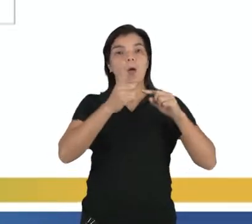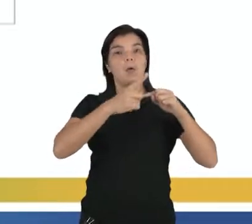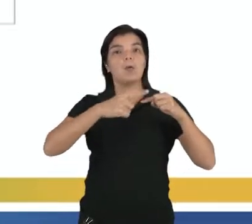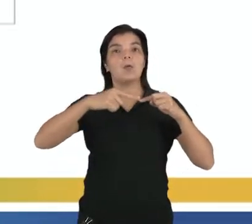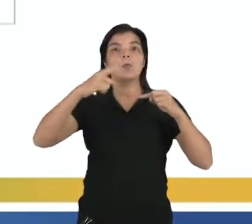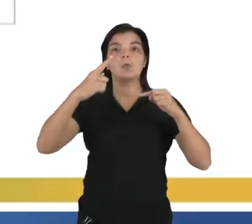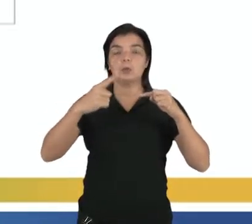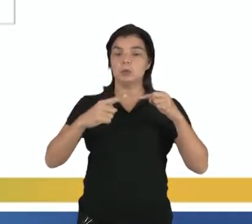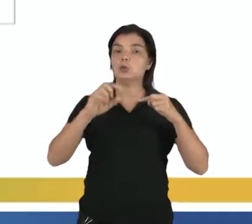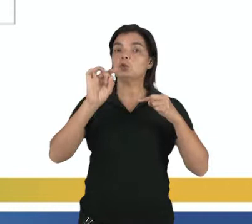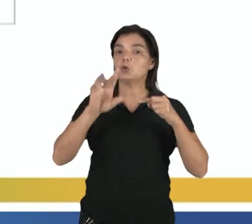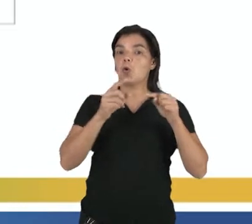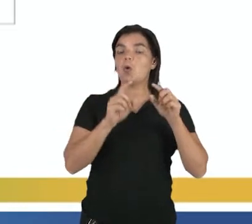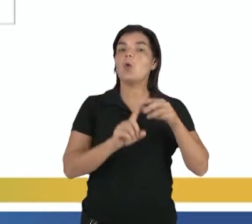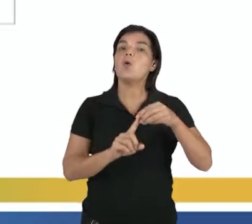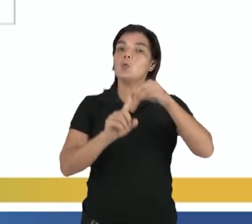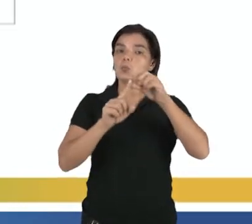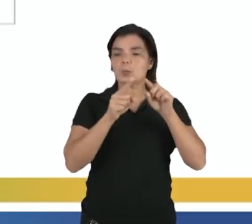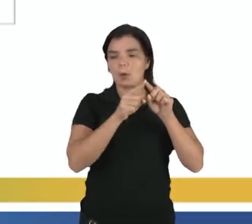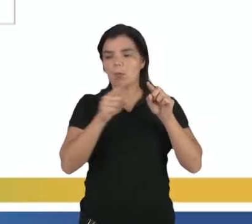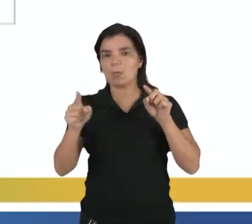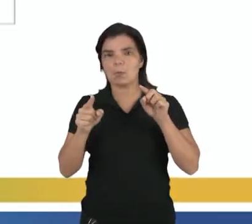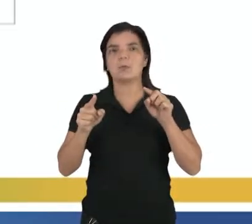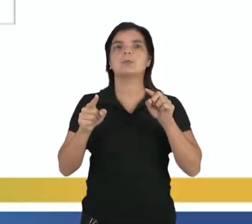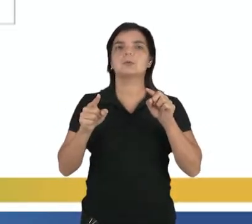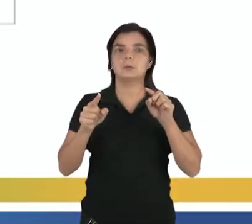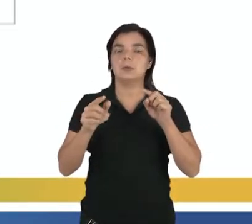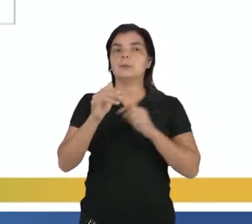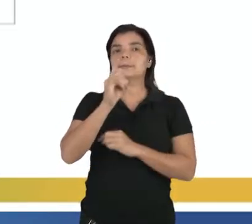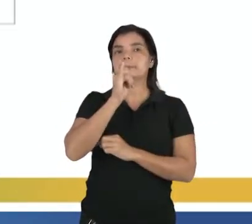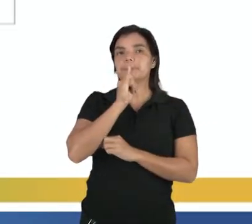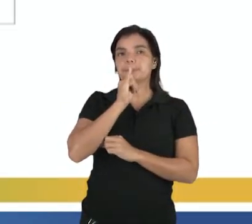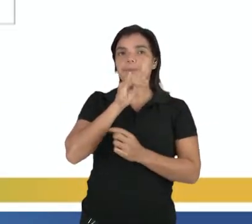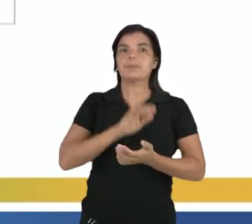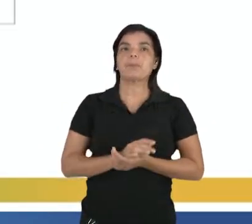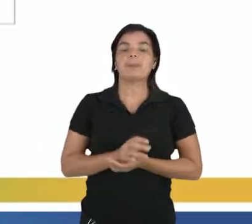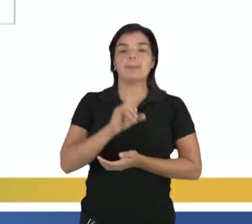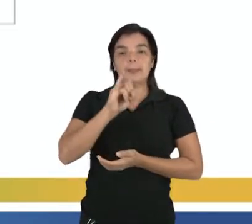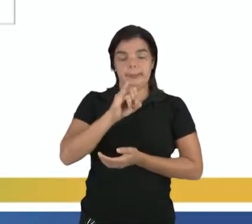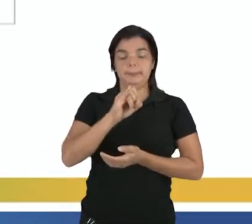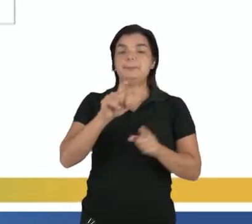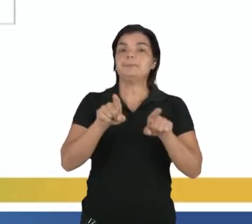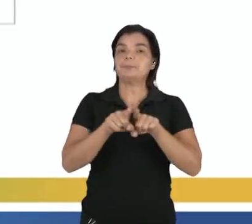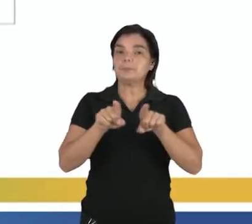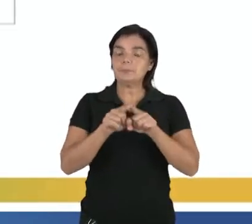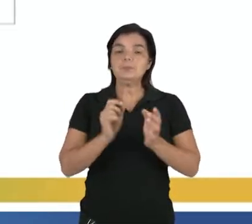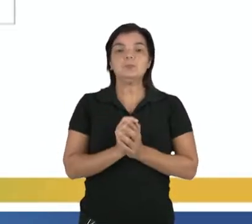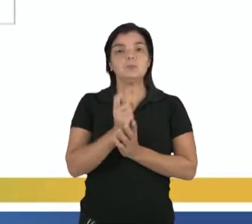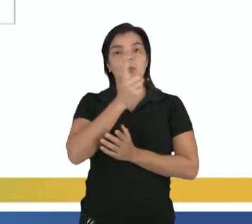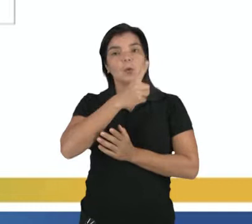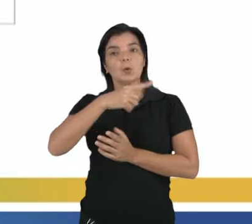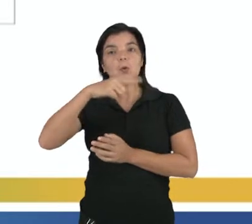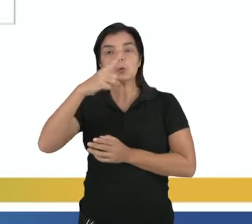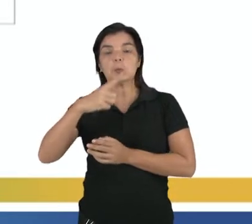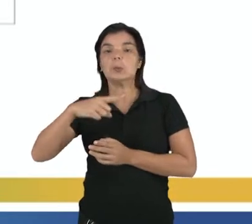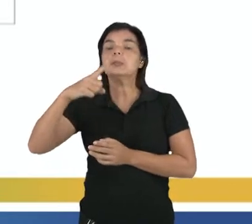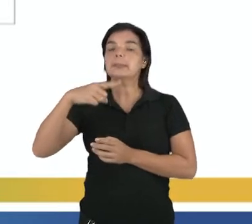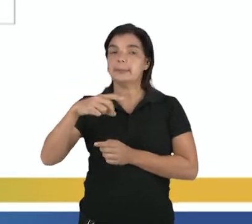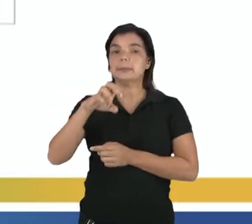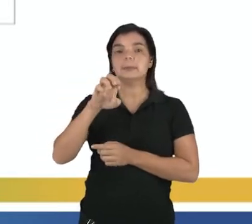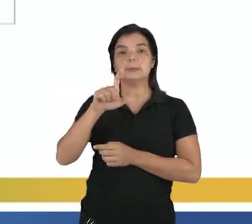só em uma direção, tá. Por exemplo, você tem aqui uma onda eletromagnética, né, ela tem